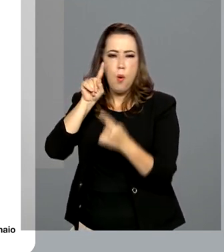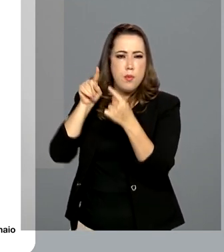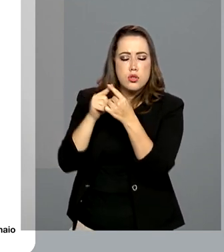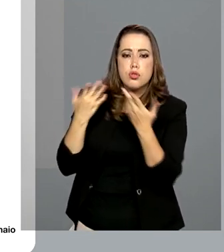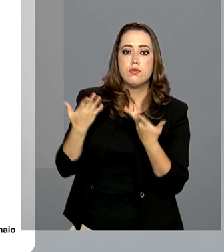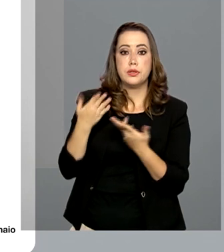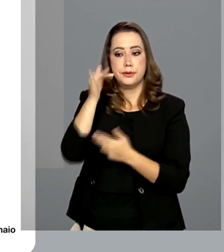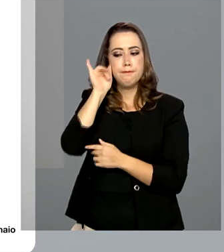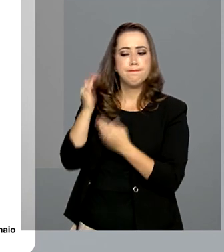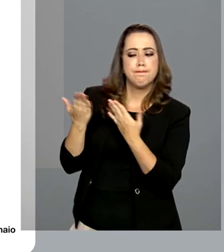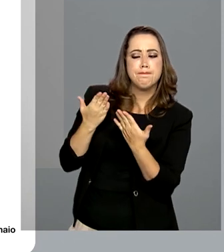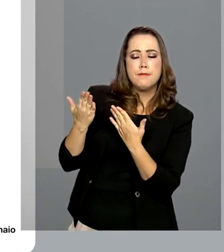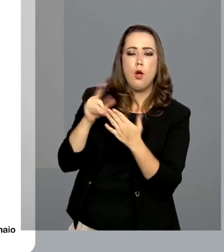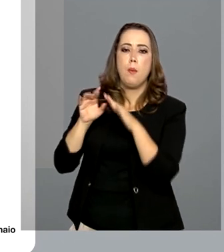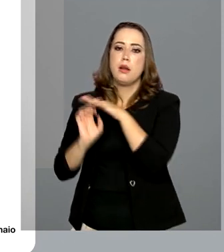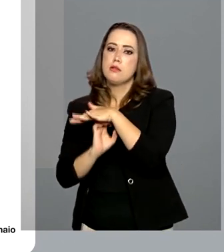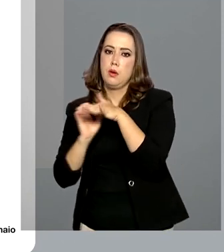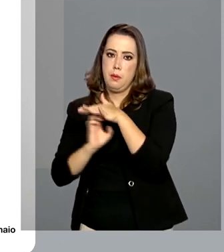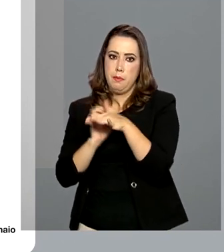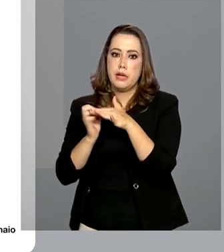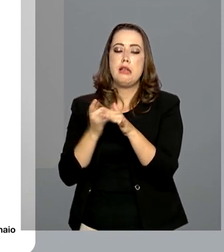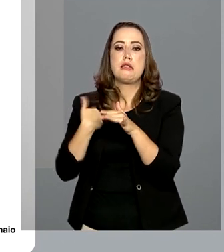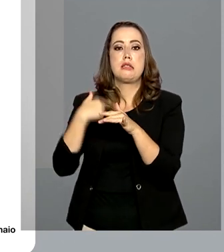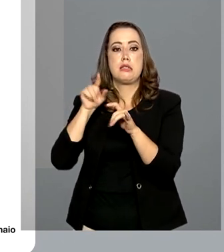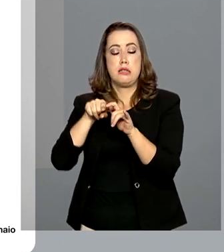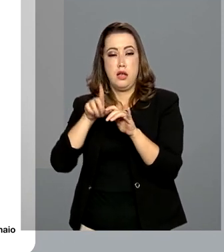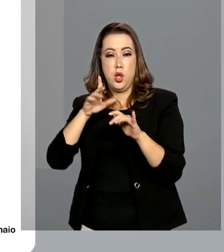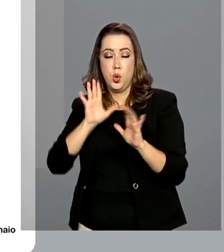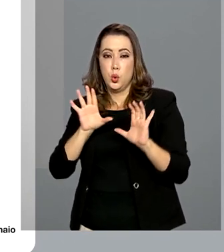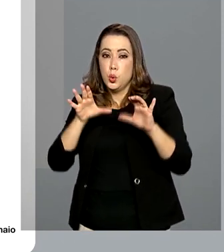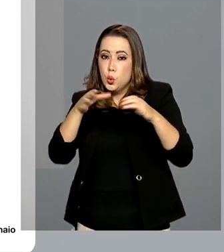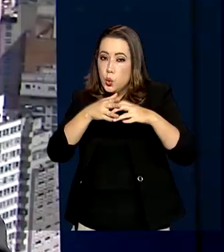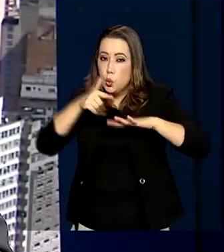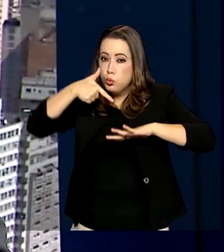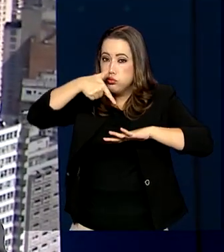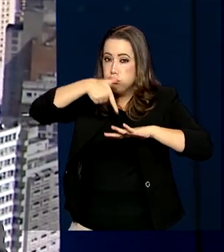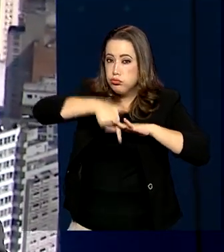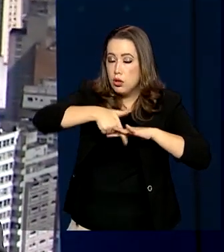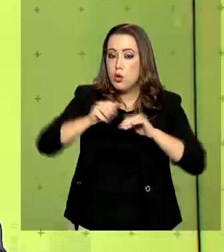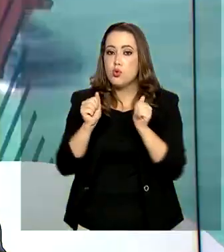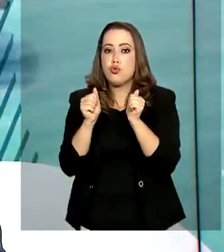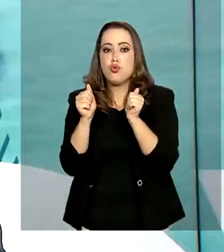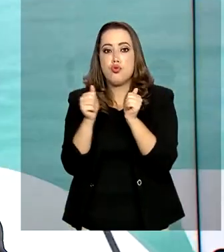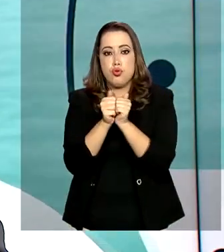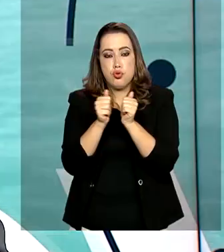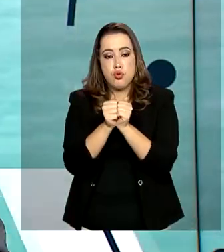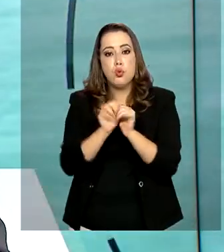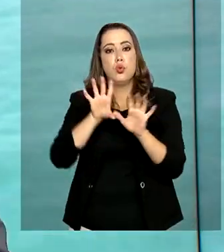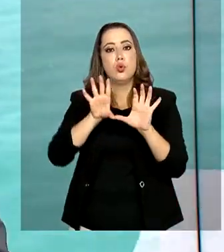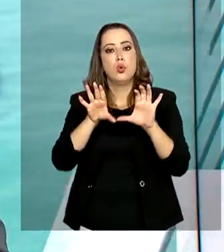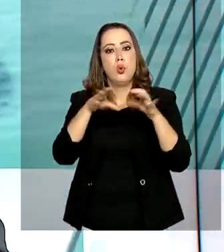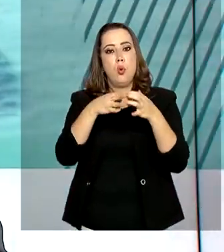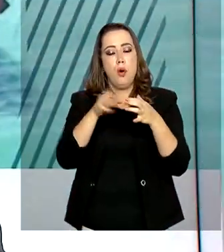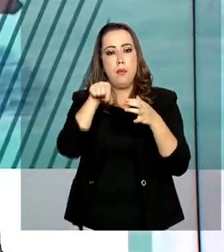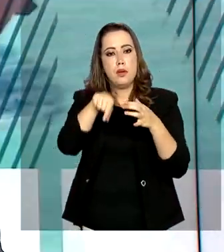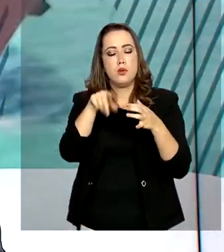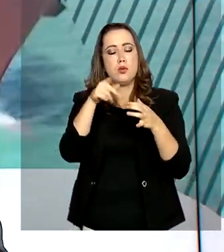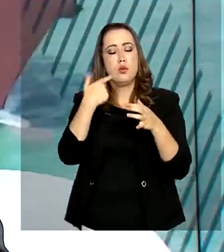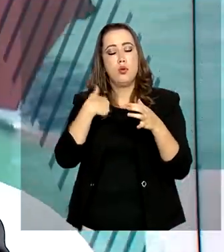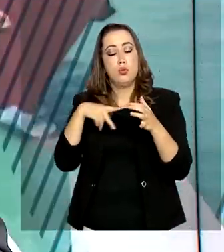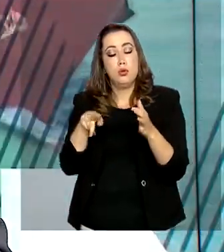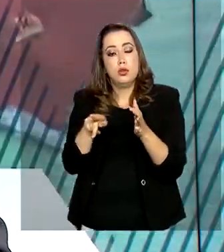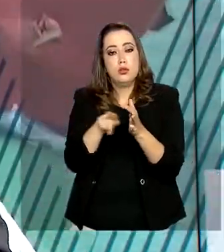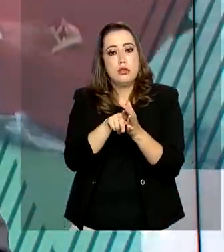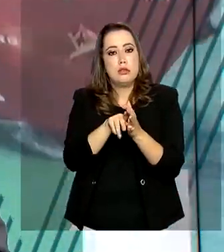envolvendo uma empresa multinacional do ramo de mineração e um parlamentar vinculado à Assembleia Legislativa do Amapá.